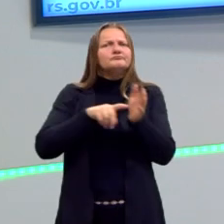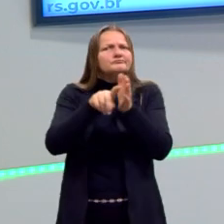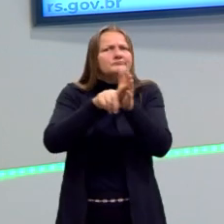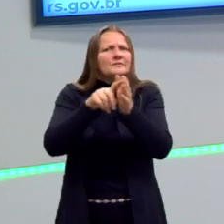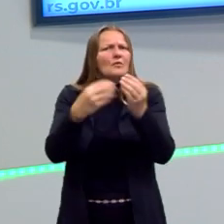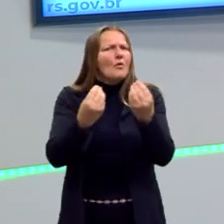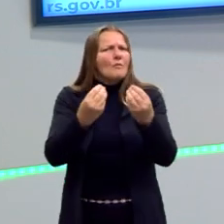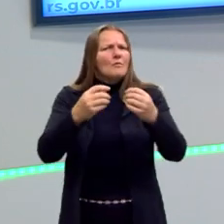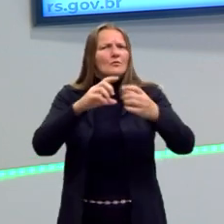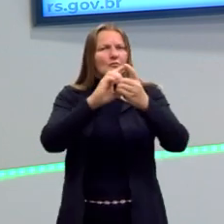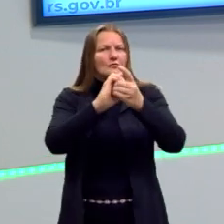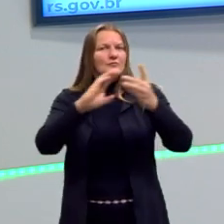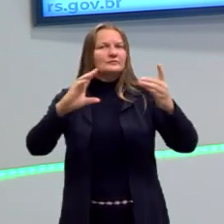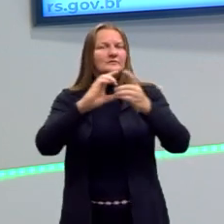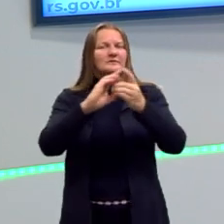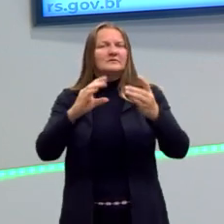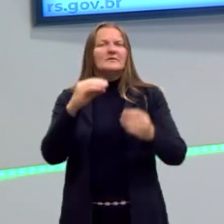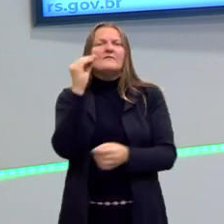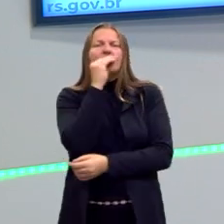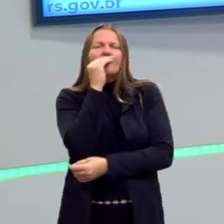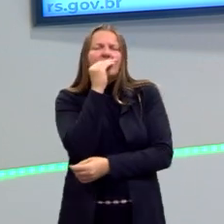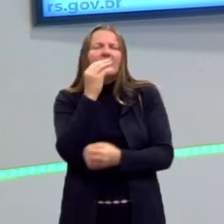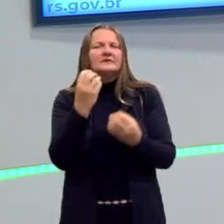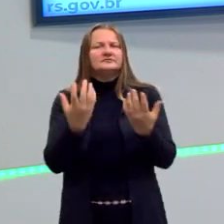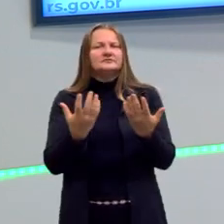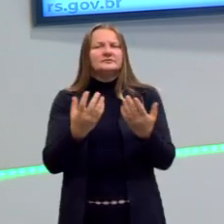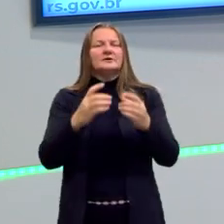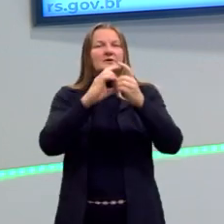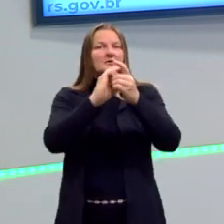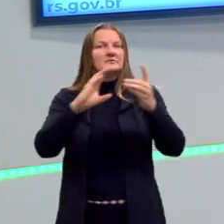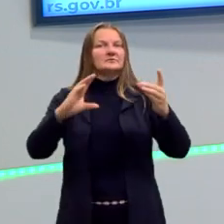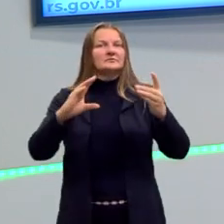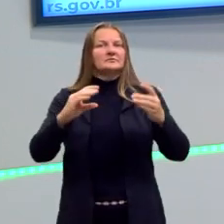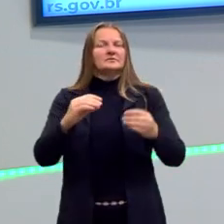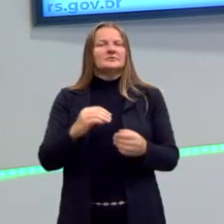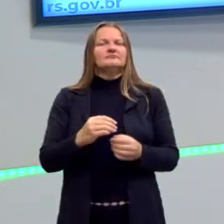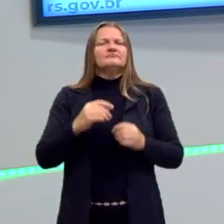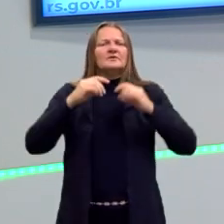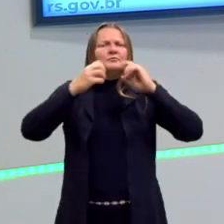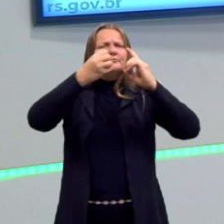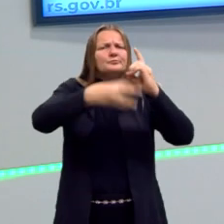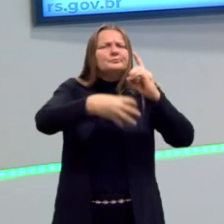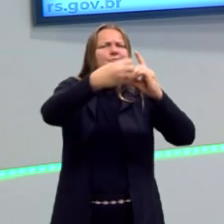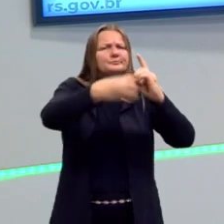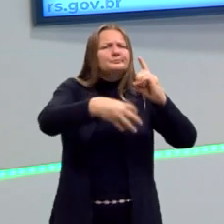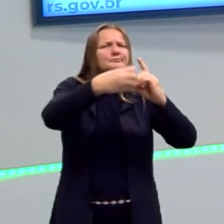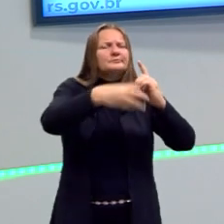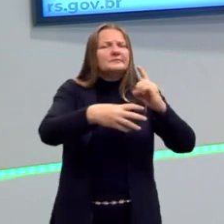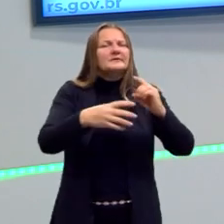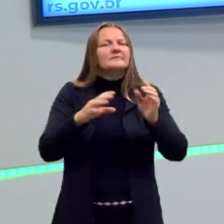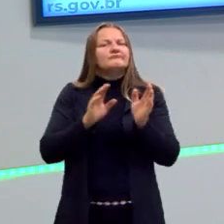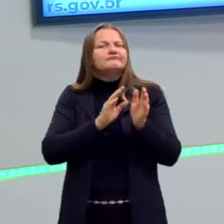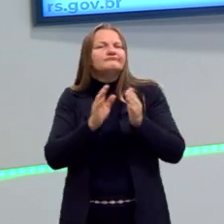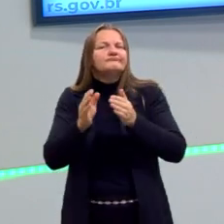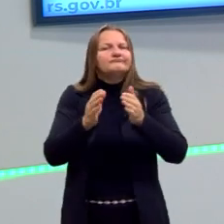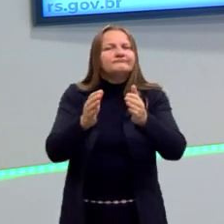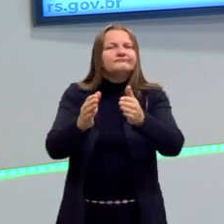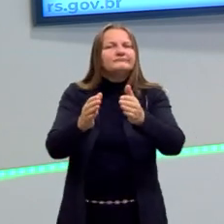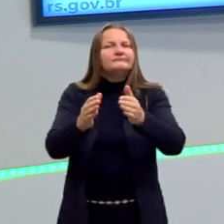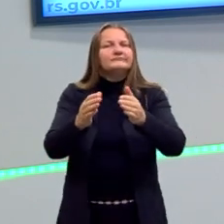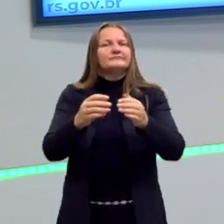democracia por ela ser muito frágil, ela ser muito frágil, muito discursiva, então ela pode nos levar para